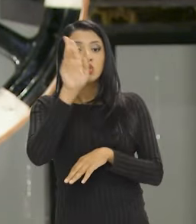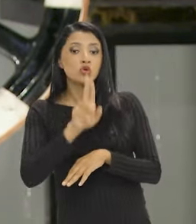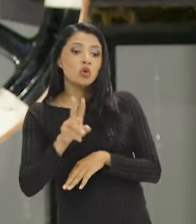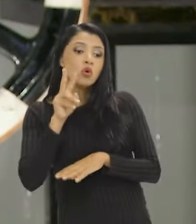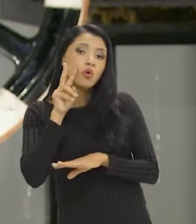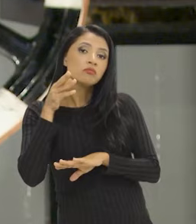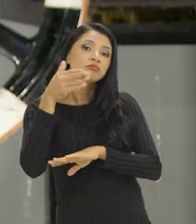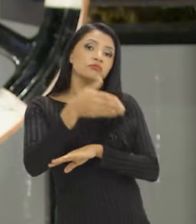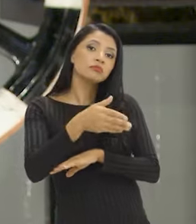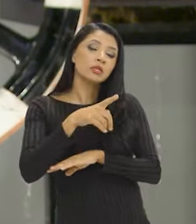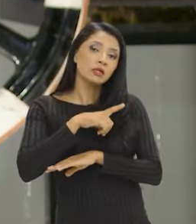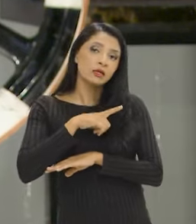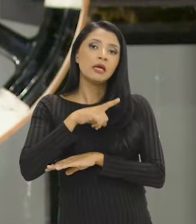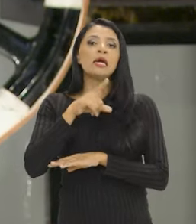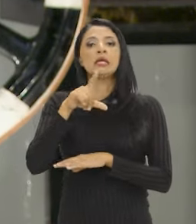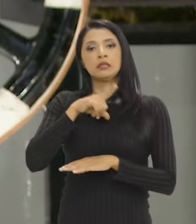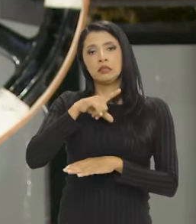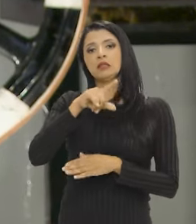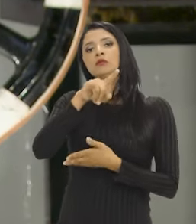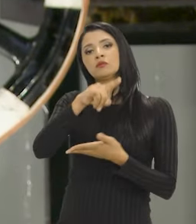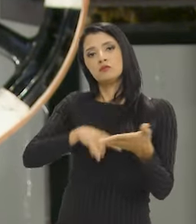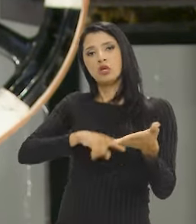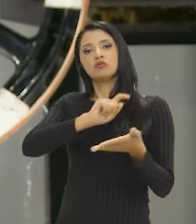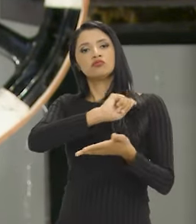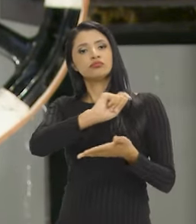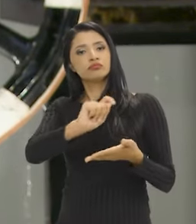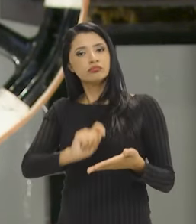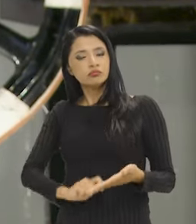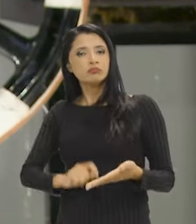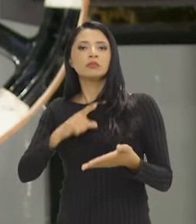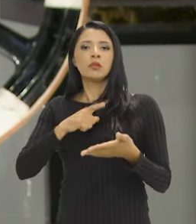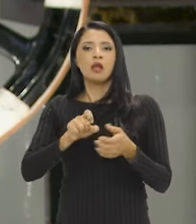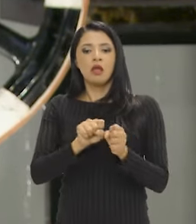usuárias. A gente tem documentos escritos,